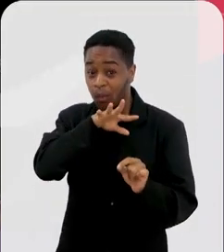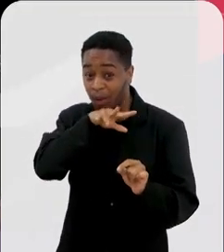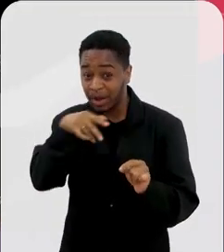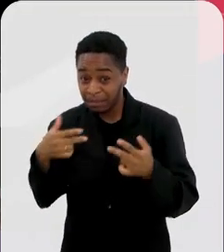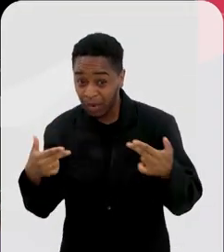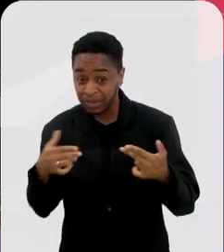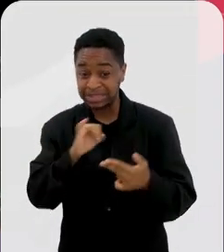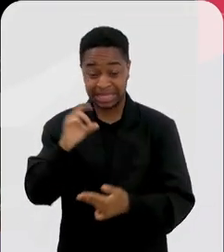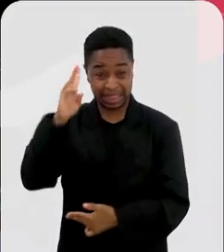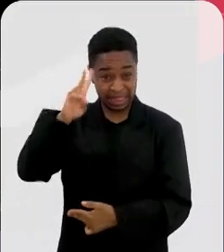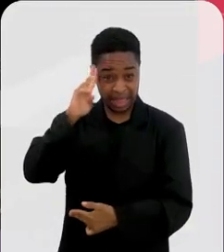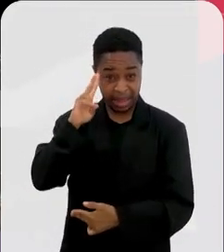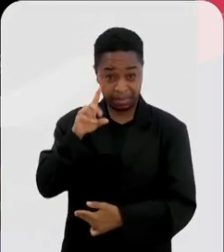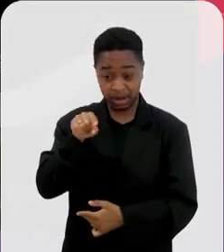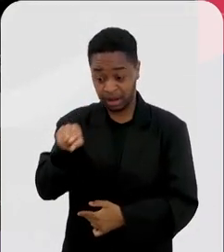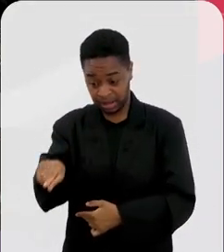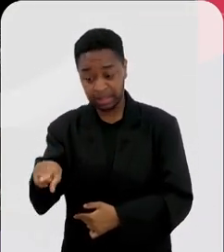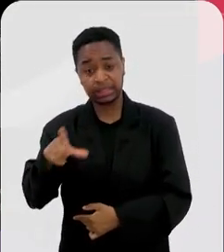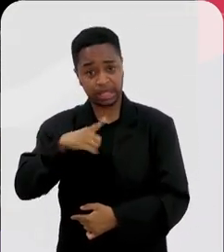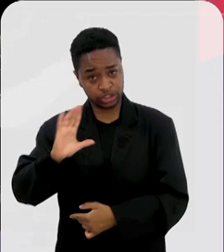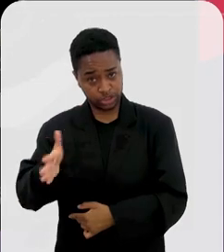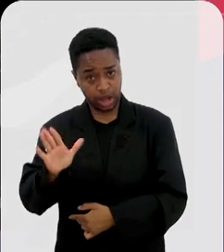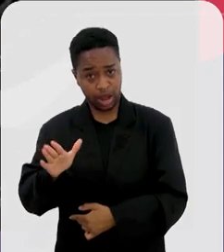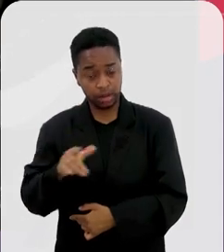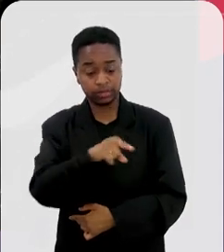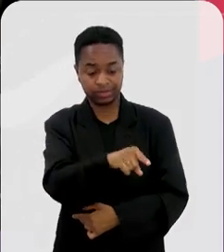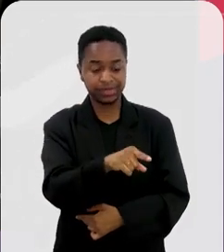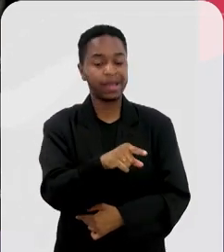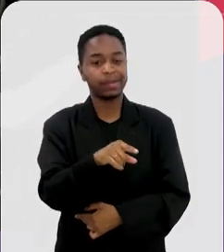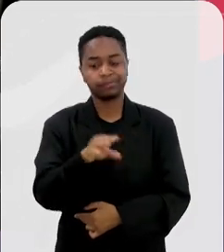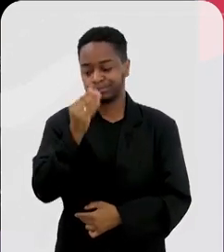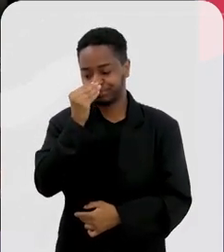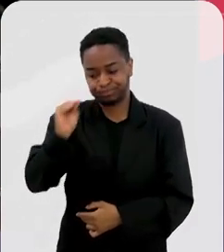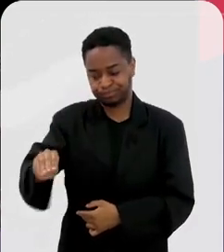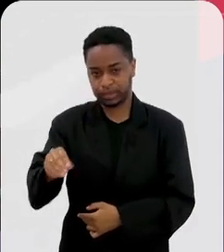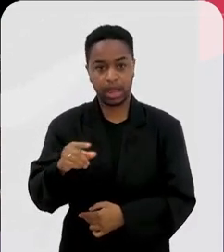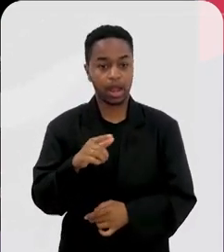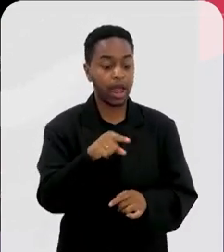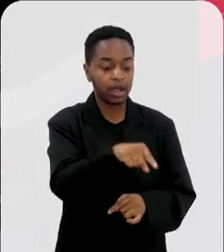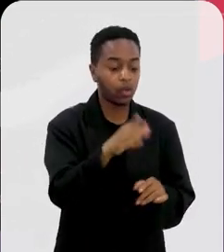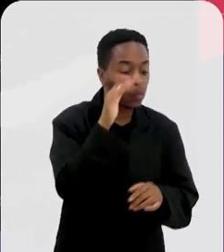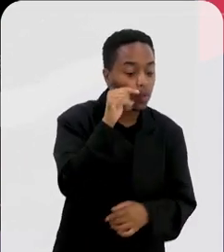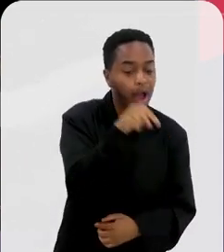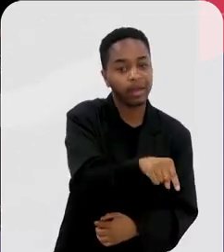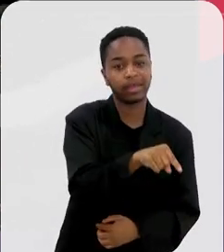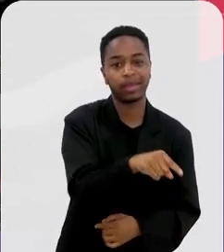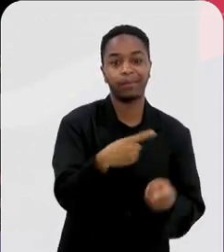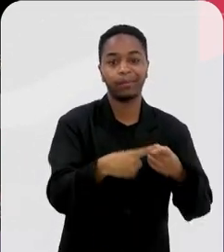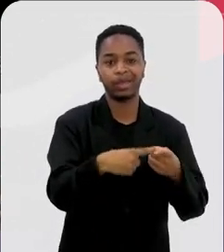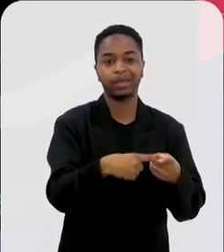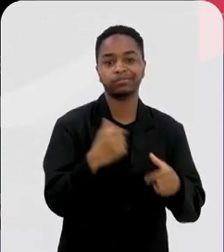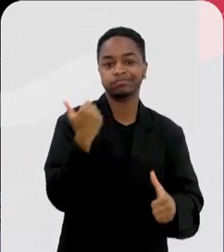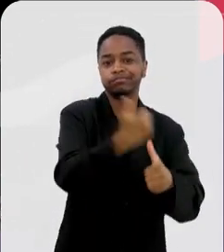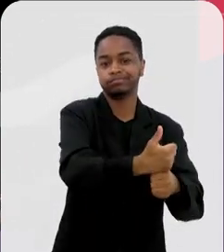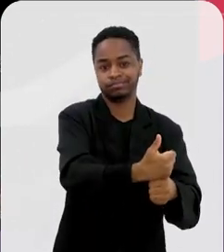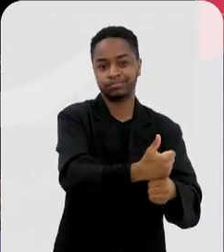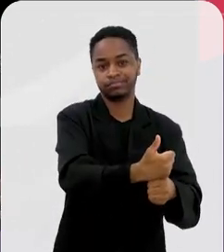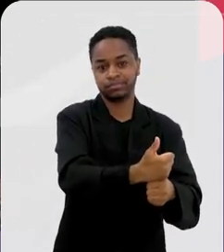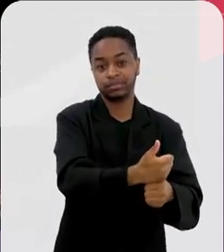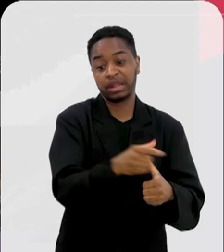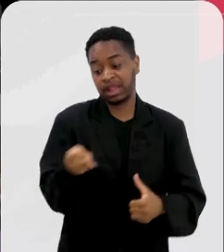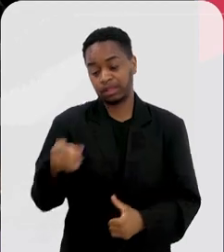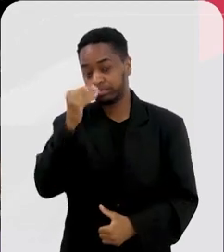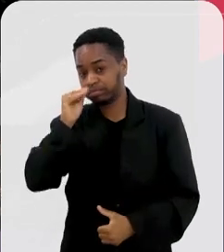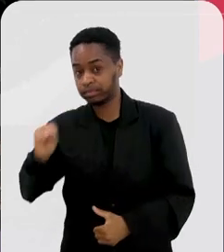animal que lembra do objeto antigo, ele vai explorar muito mais o objeto novo, porque aquilo é curioso para ele, do que o objeto antigo.